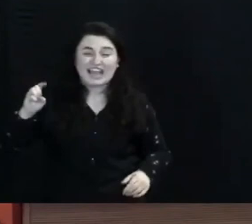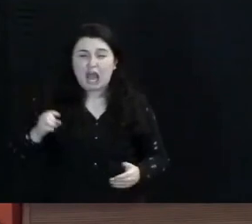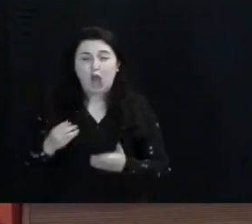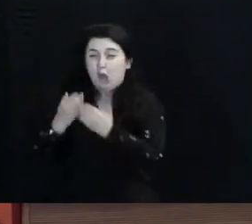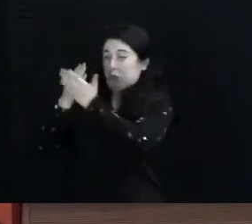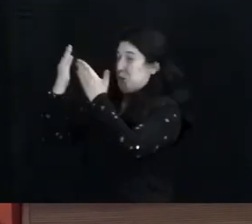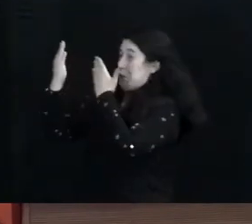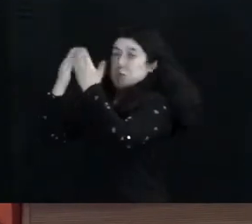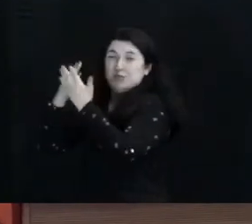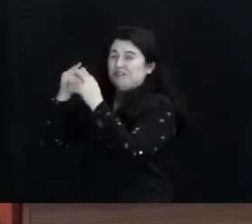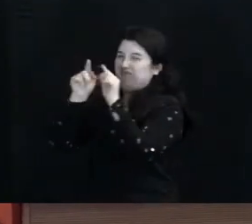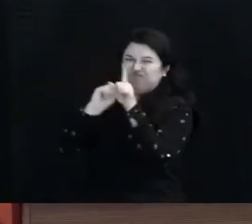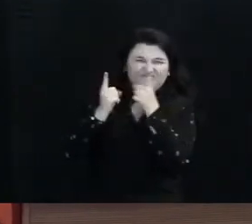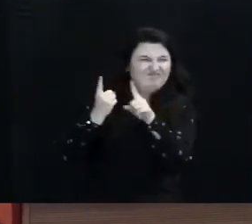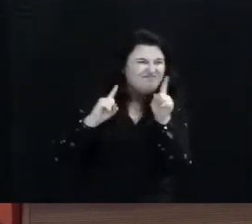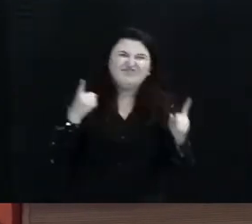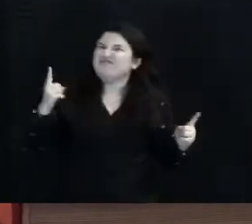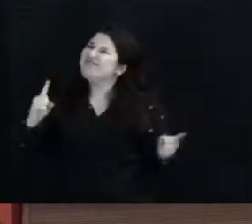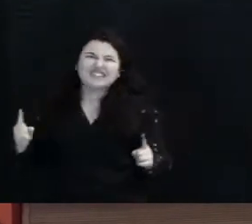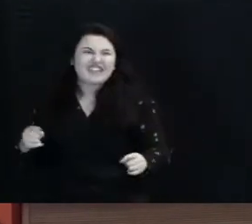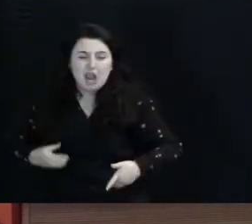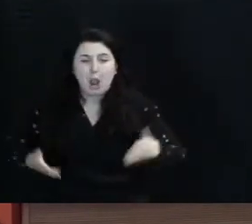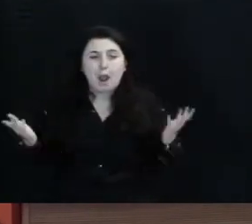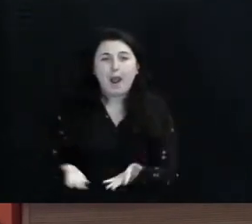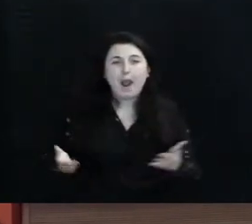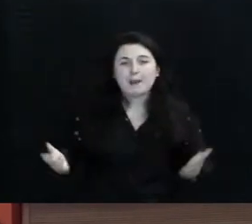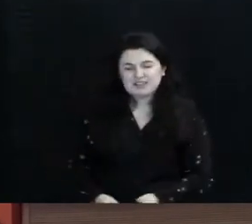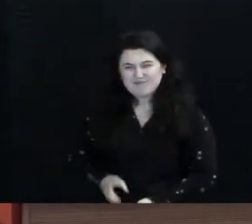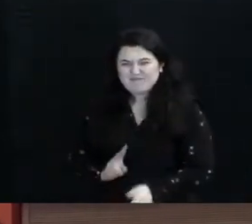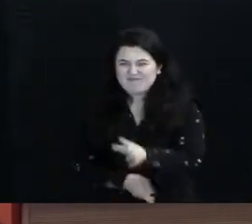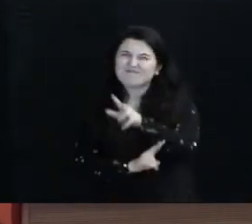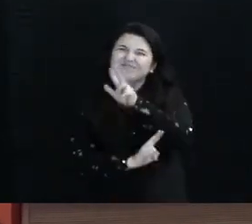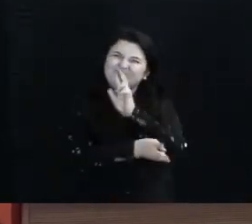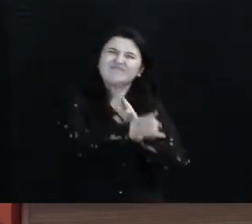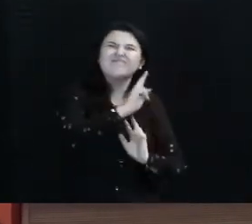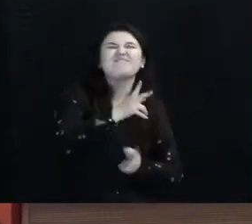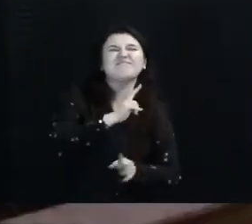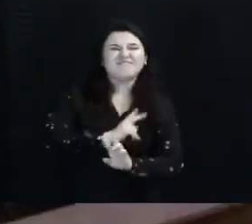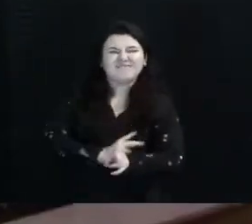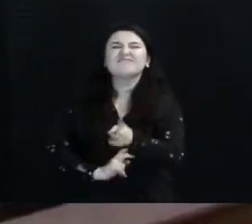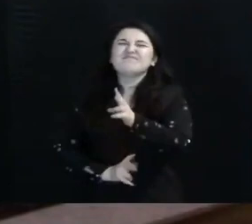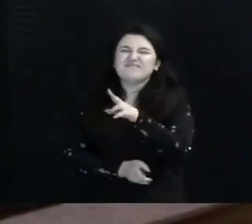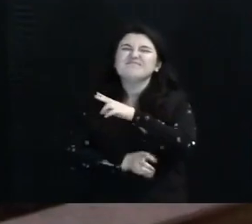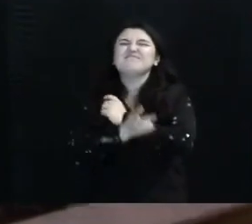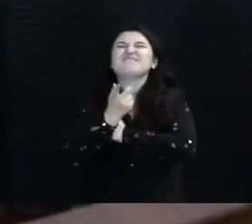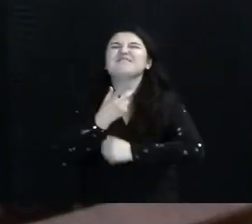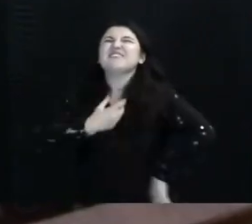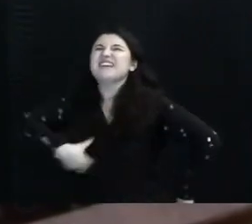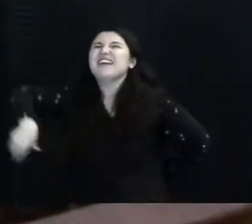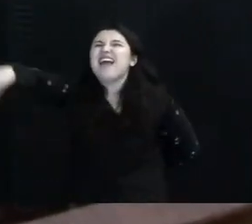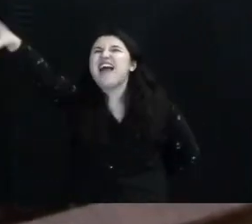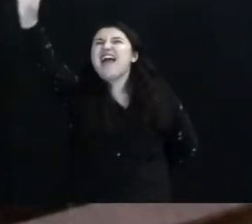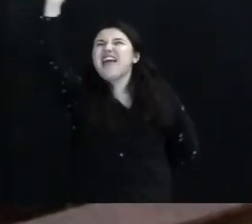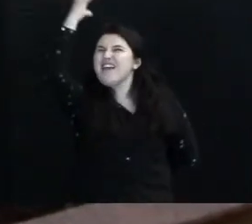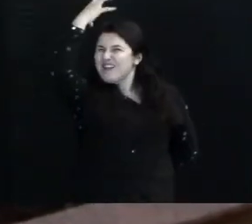inigualável, hoje pra sempre